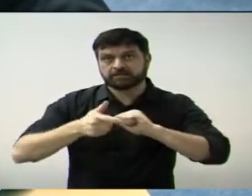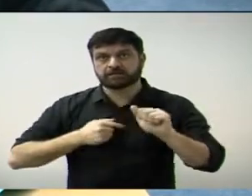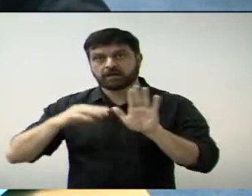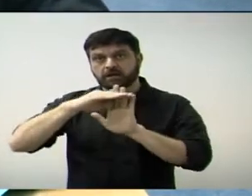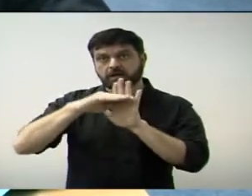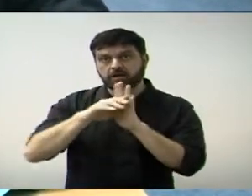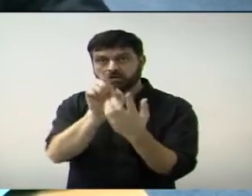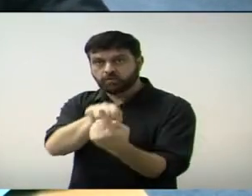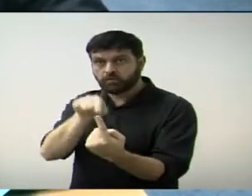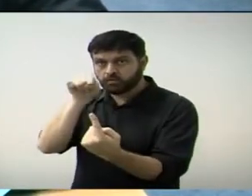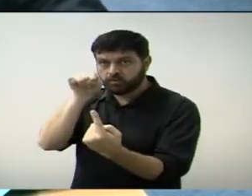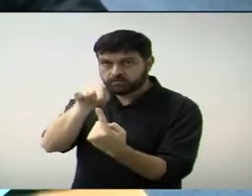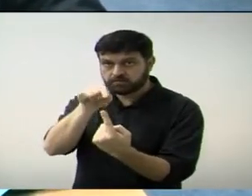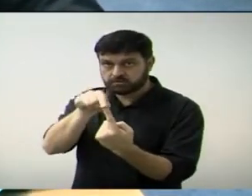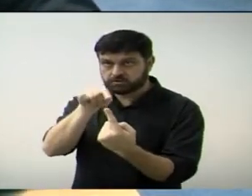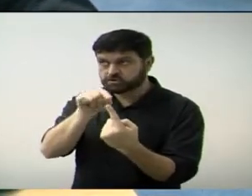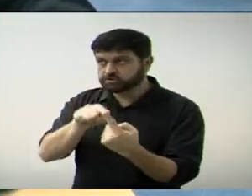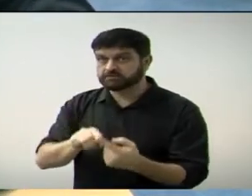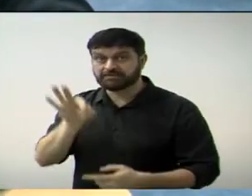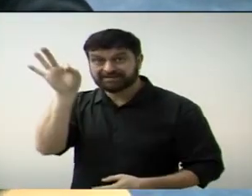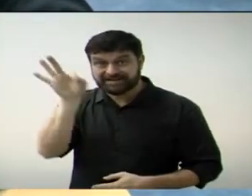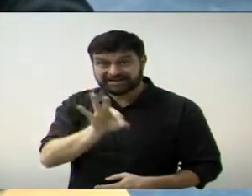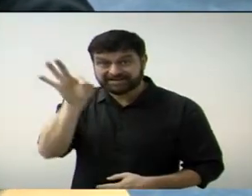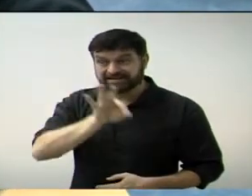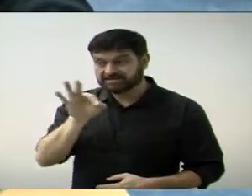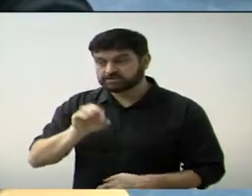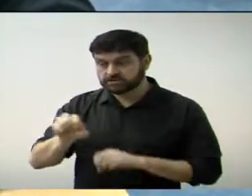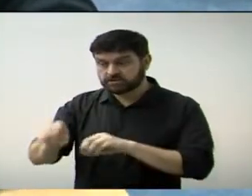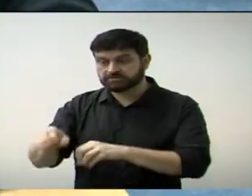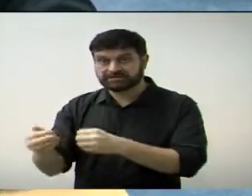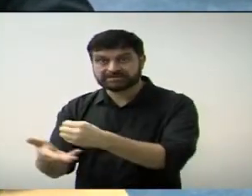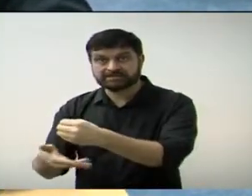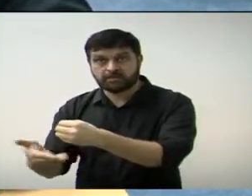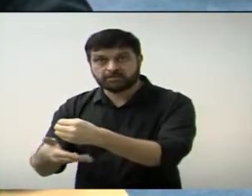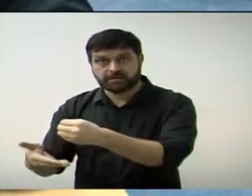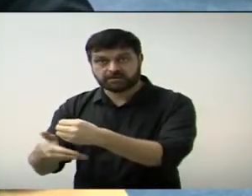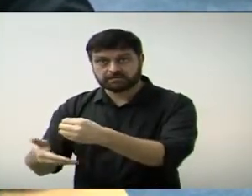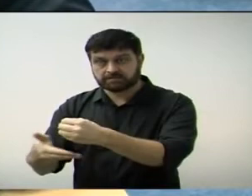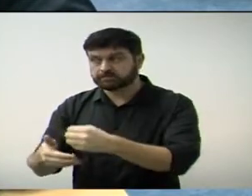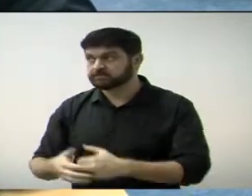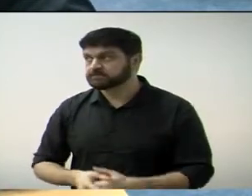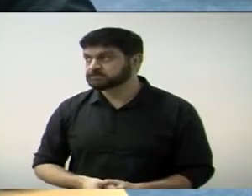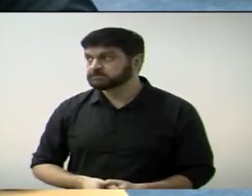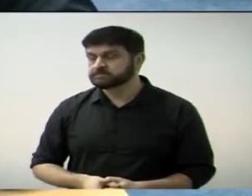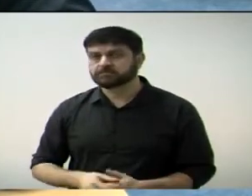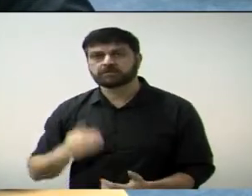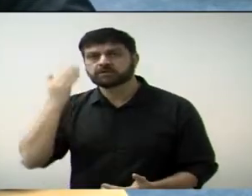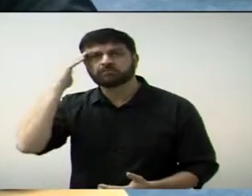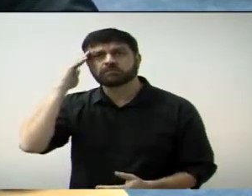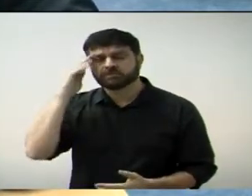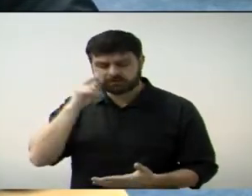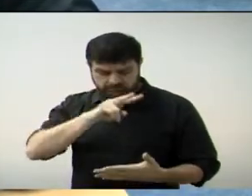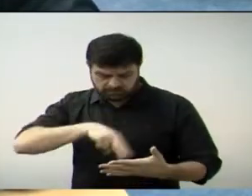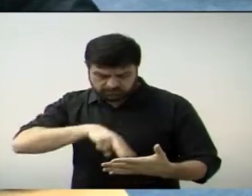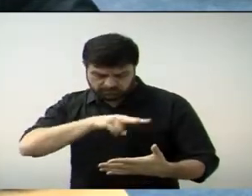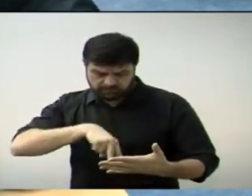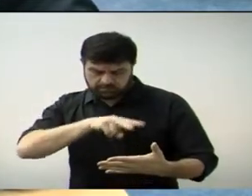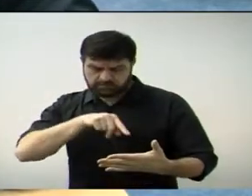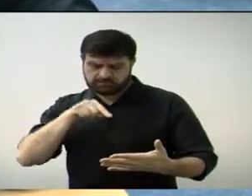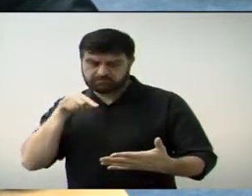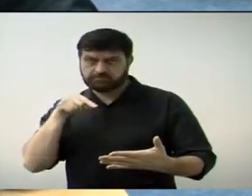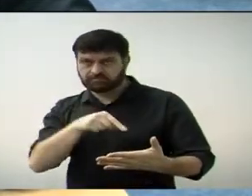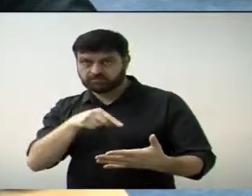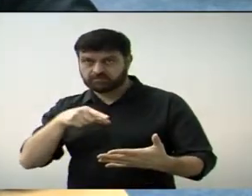metas relativas ao IDEB, Índice de Desenvolvimento e Educação Básica. Bom, o que eu entendi aqui, ele está